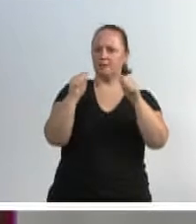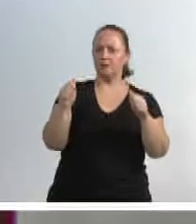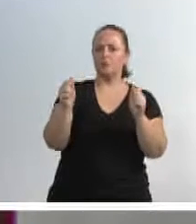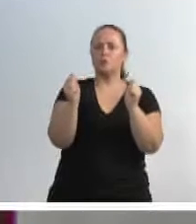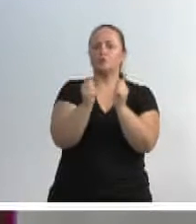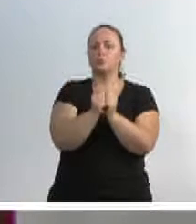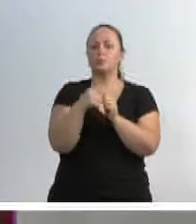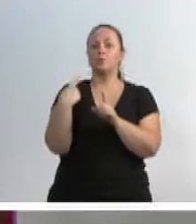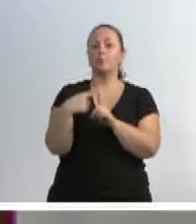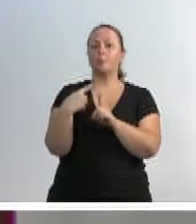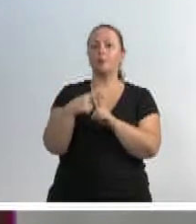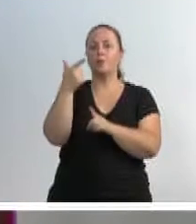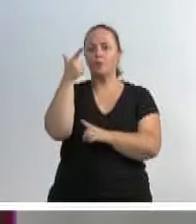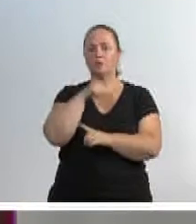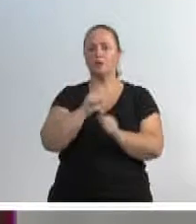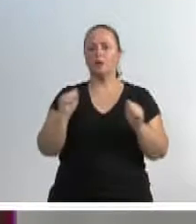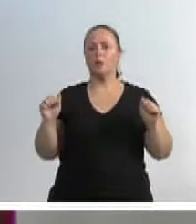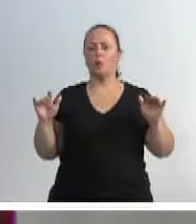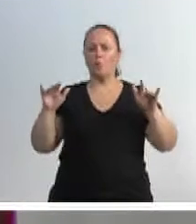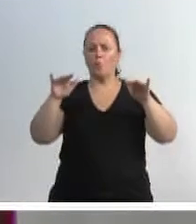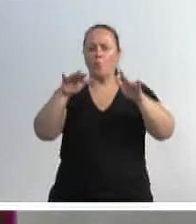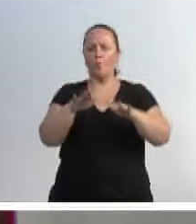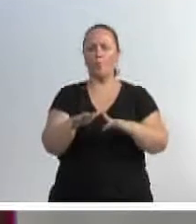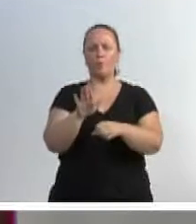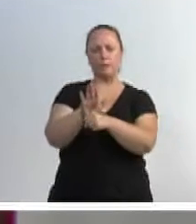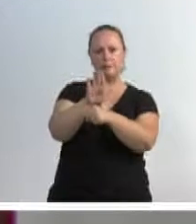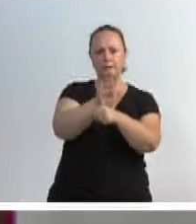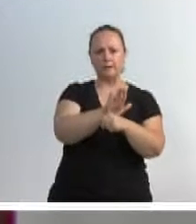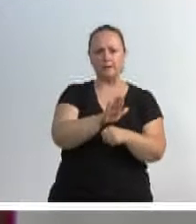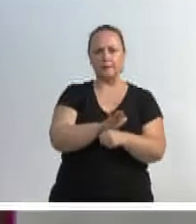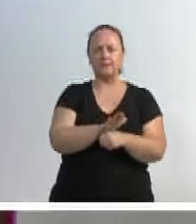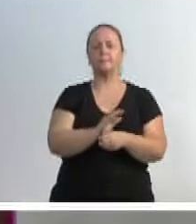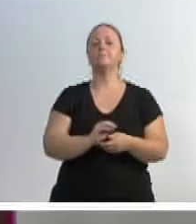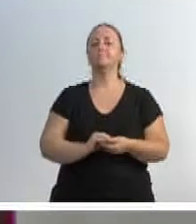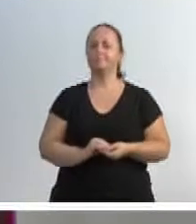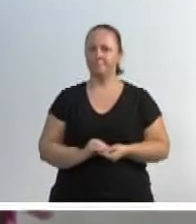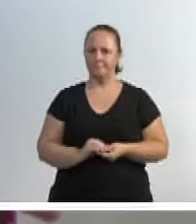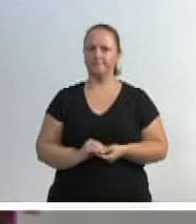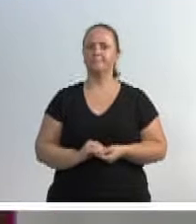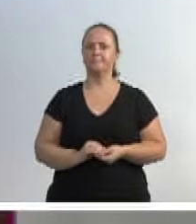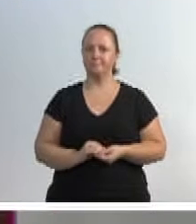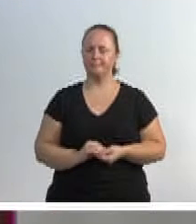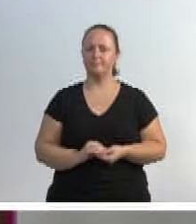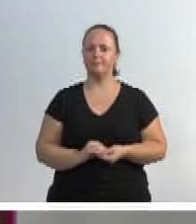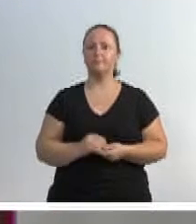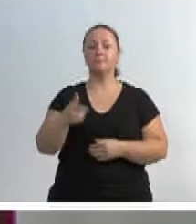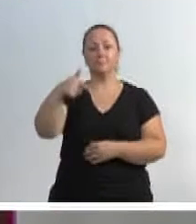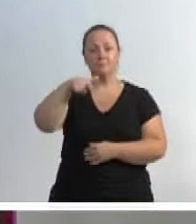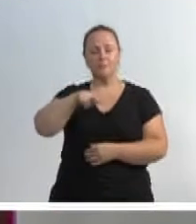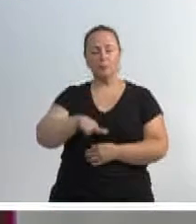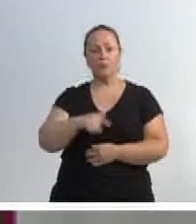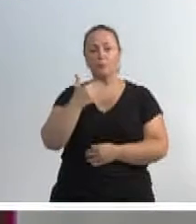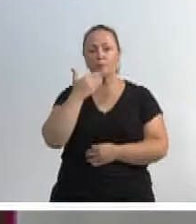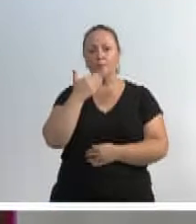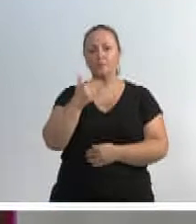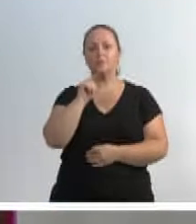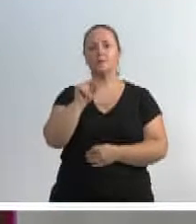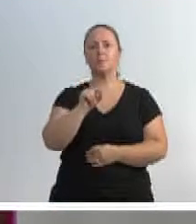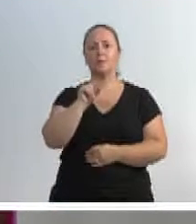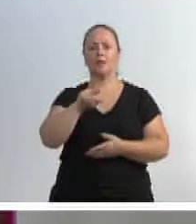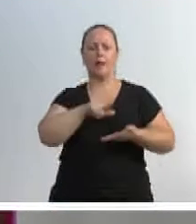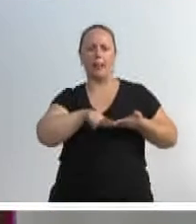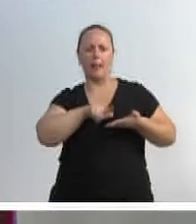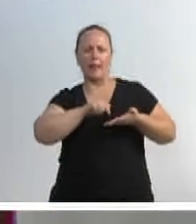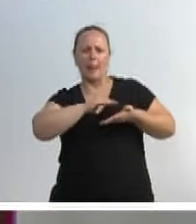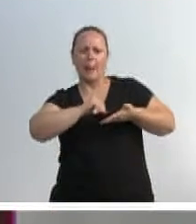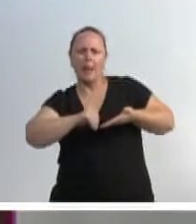em vários mutirões, que fizemos esse final de semana, e onde foi mais uma vez pedido a limpeza do Ribeirão